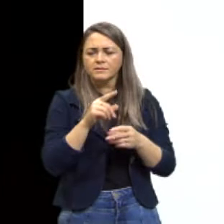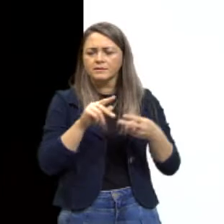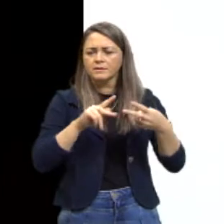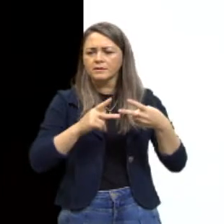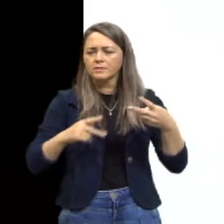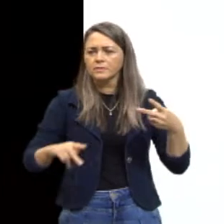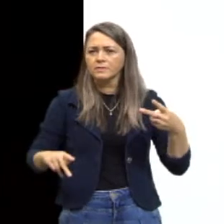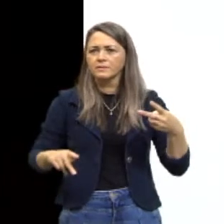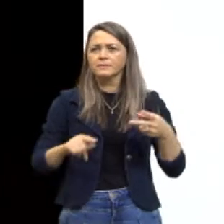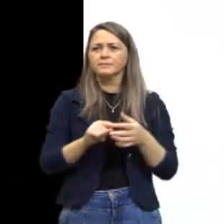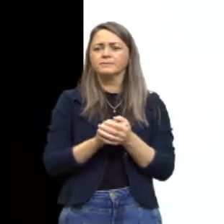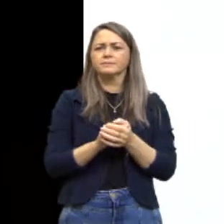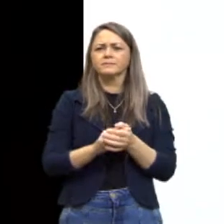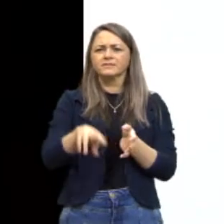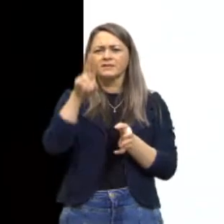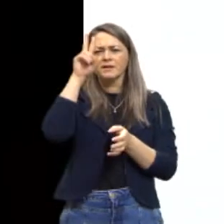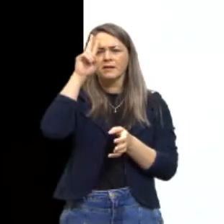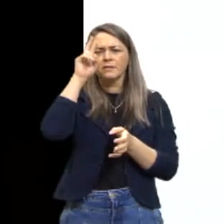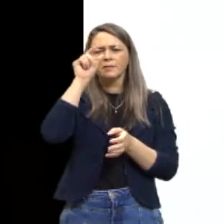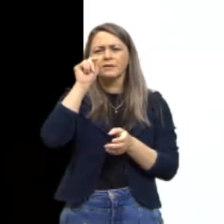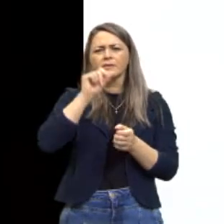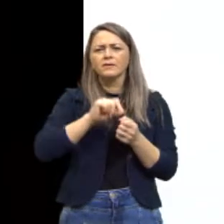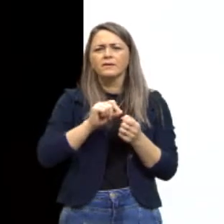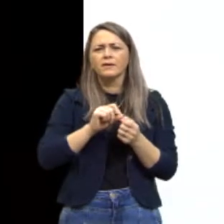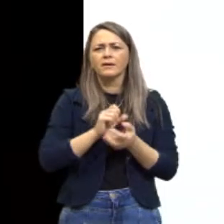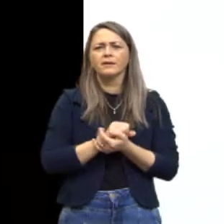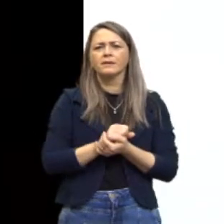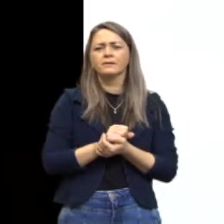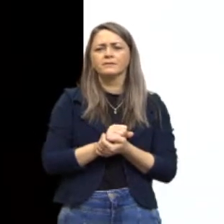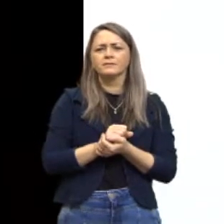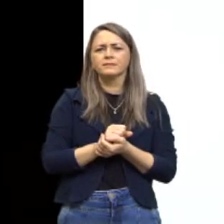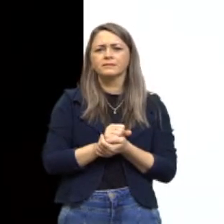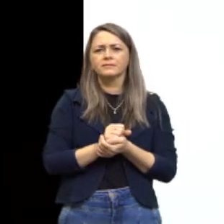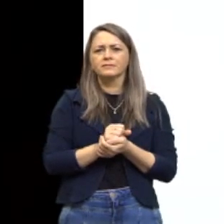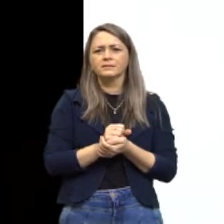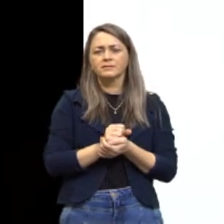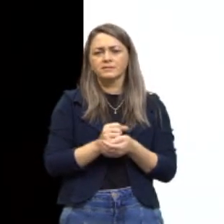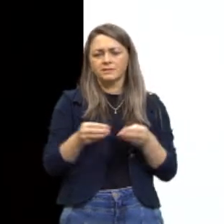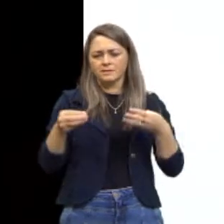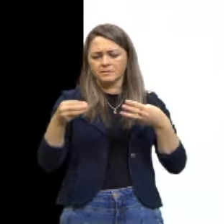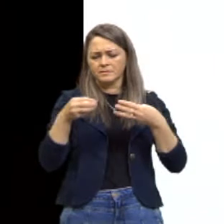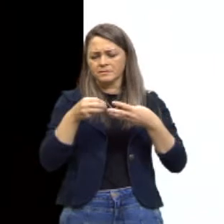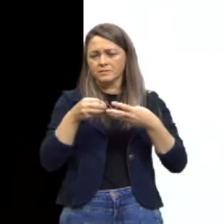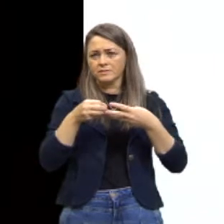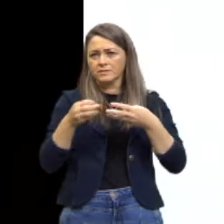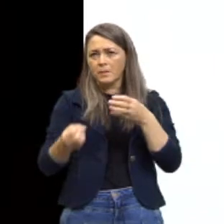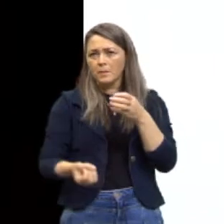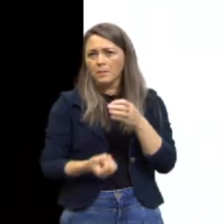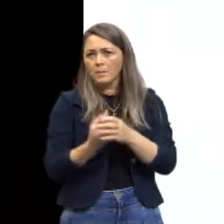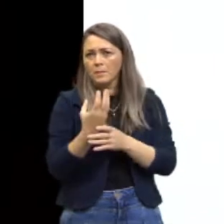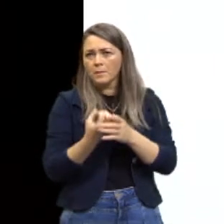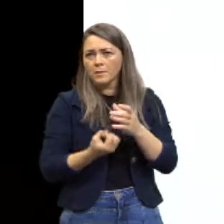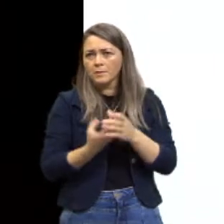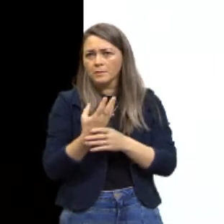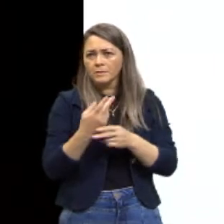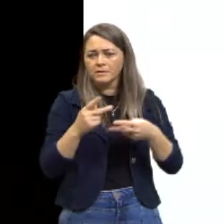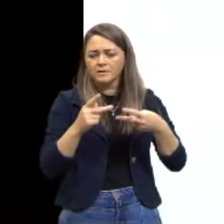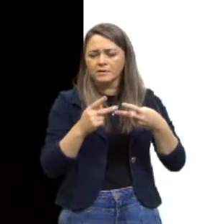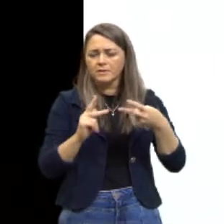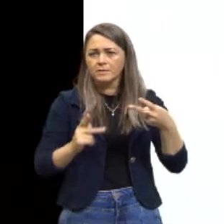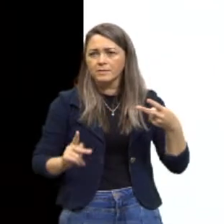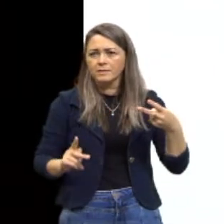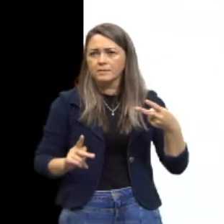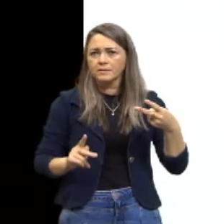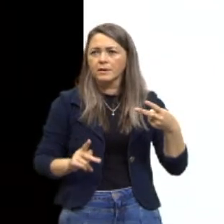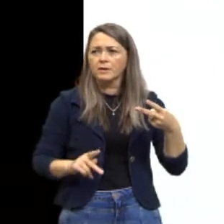Vocês lembram quem é que faz, dentro da nossa célula, quem produz proteínas? São